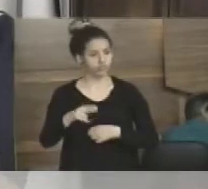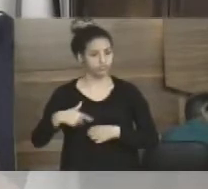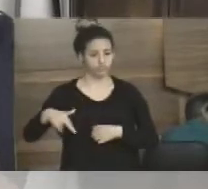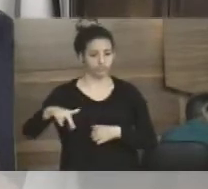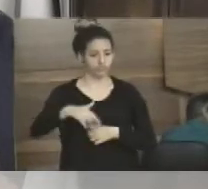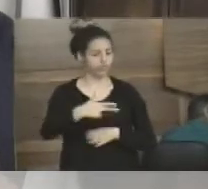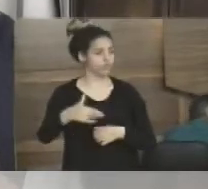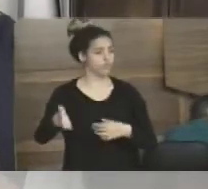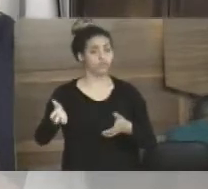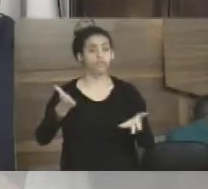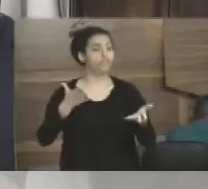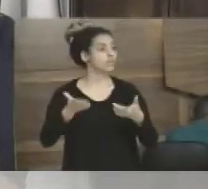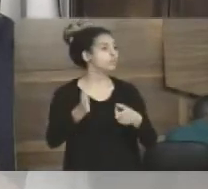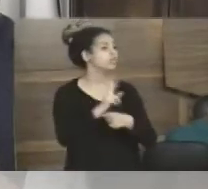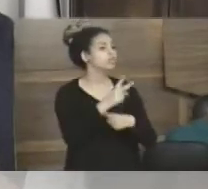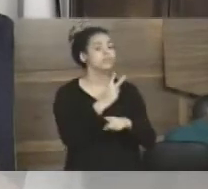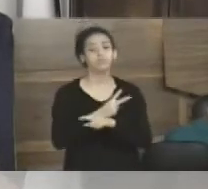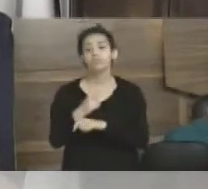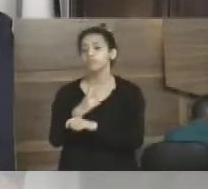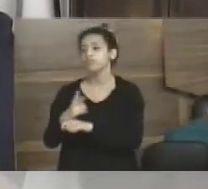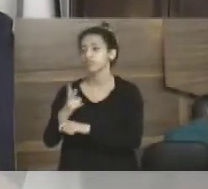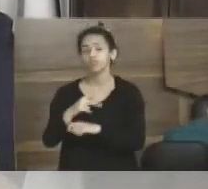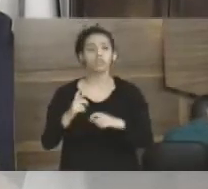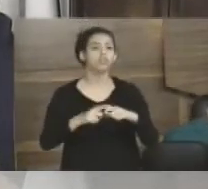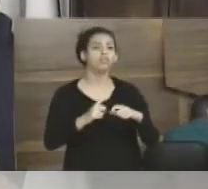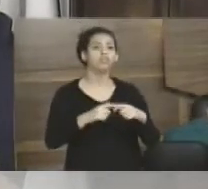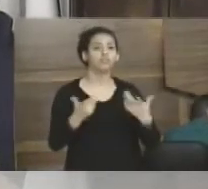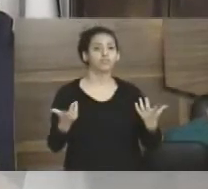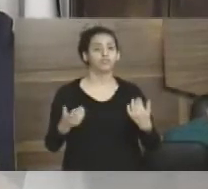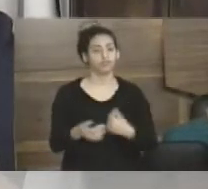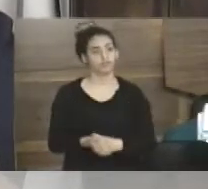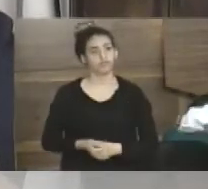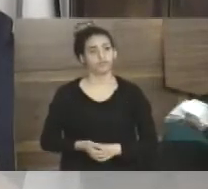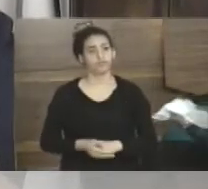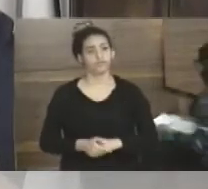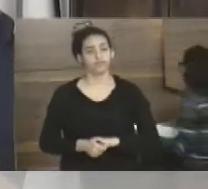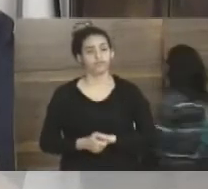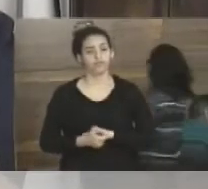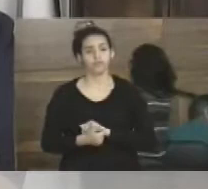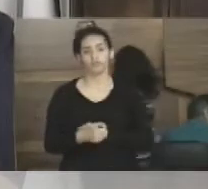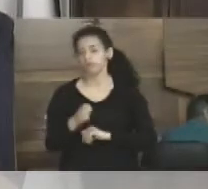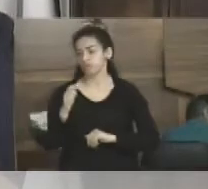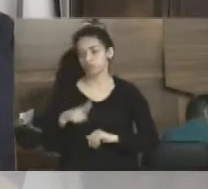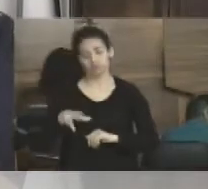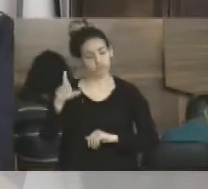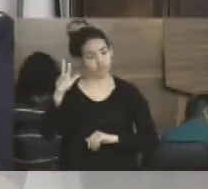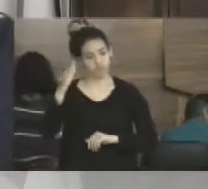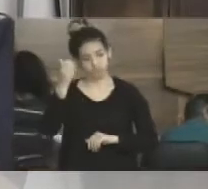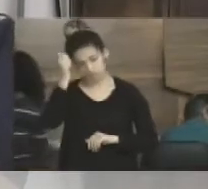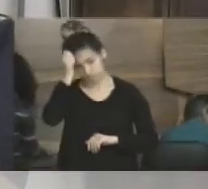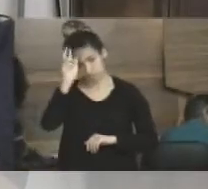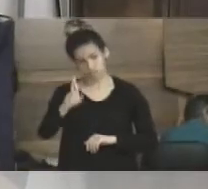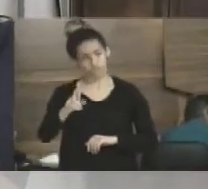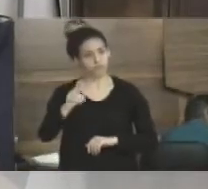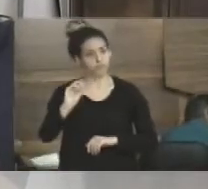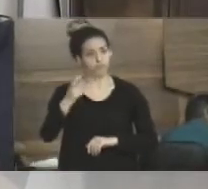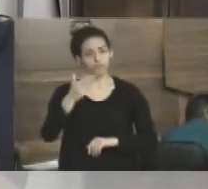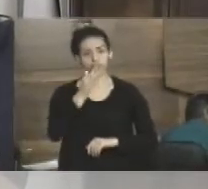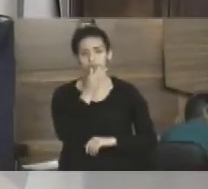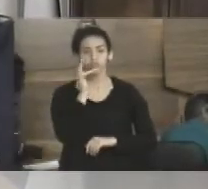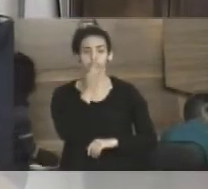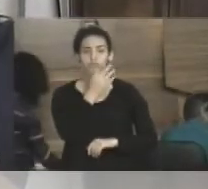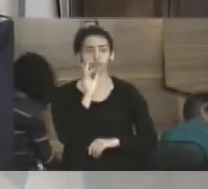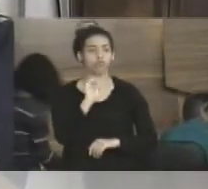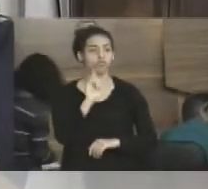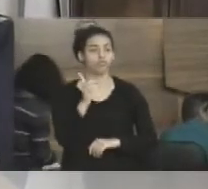rodando, procurando os médicos para os médicos poderem atender as crianças lá. Então, não é culpa do coordenador, não é culpa do nosso prefeito.